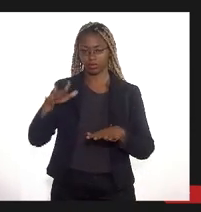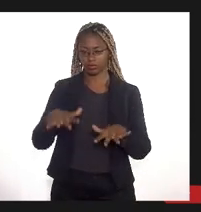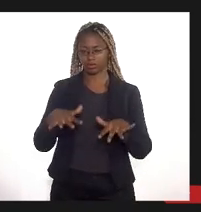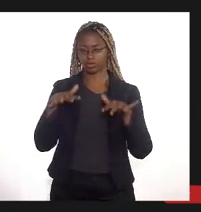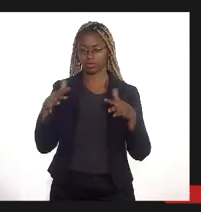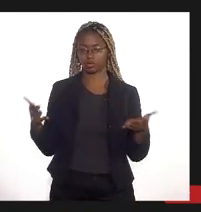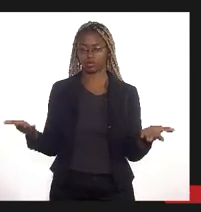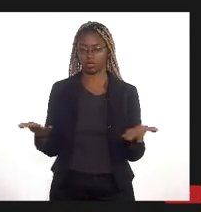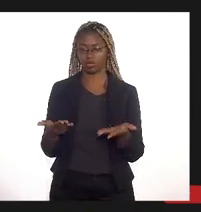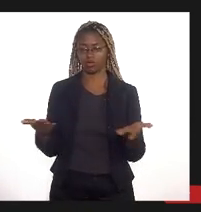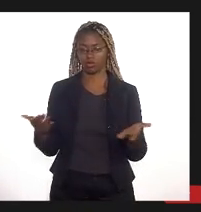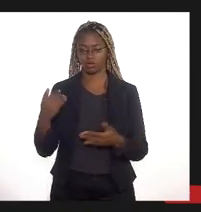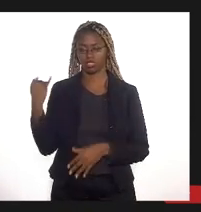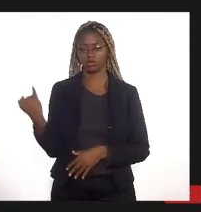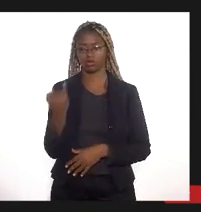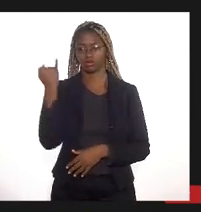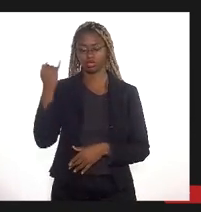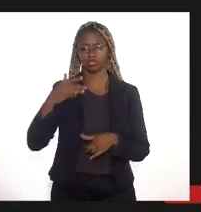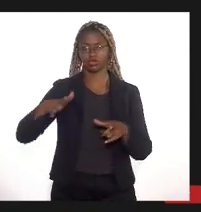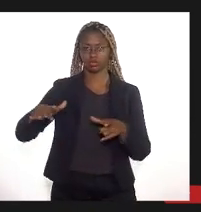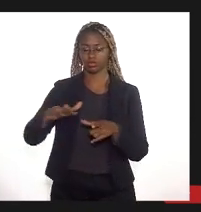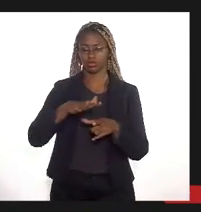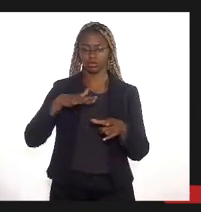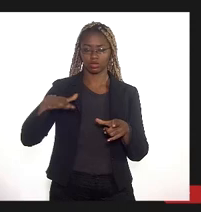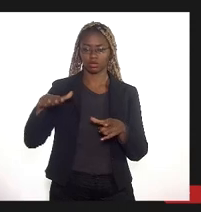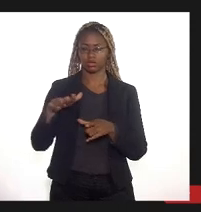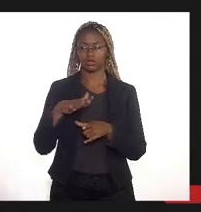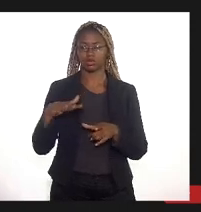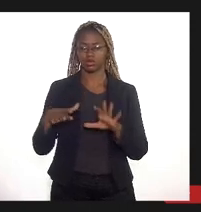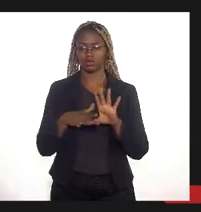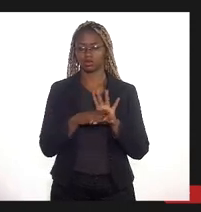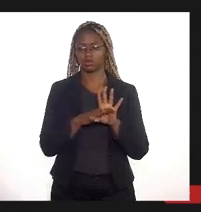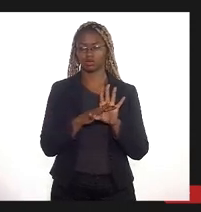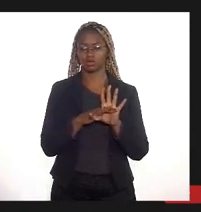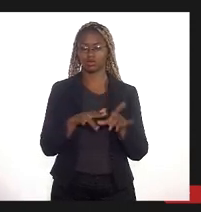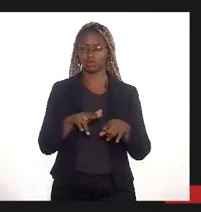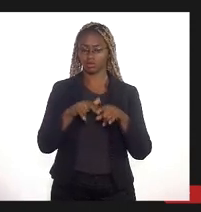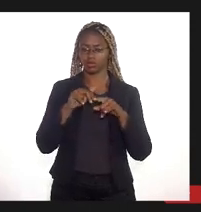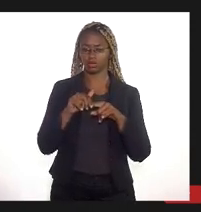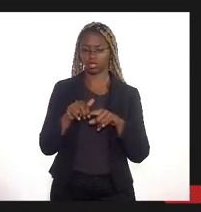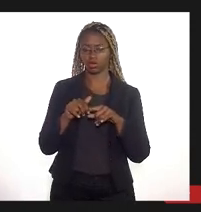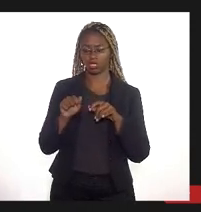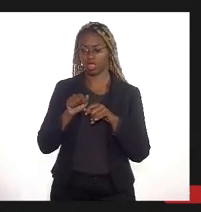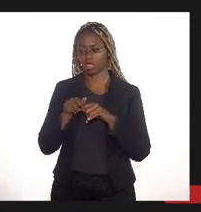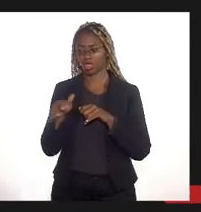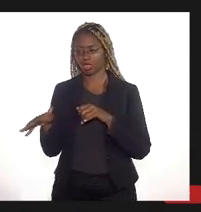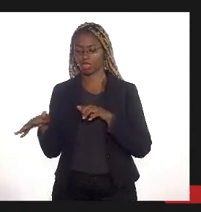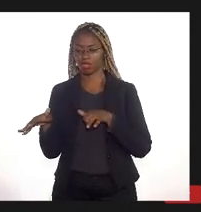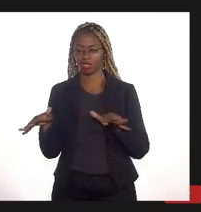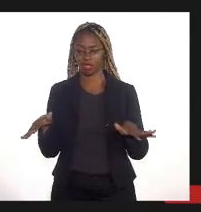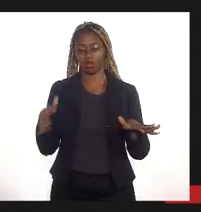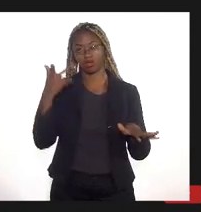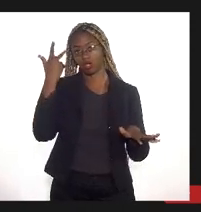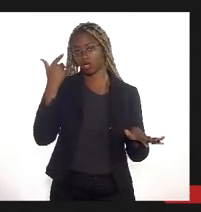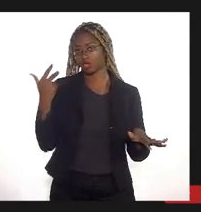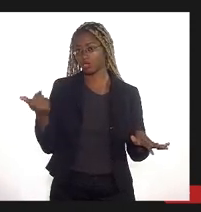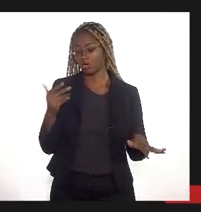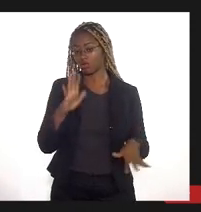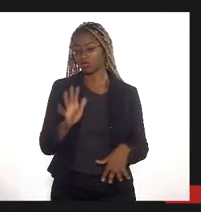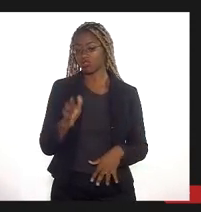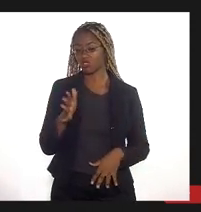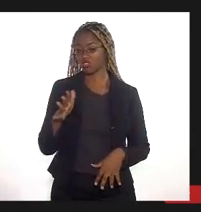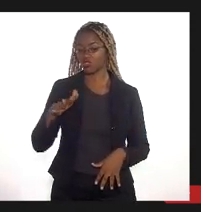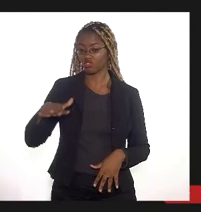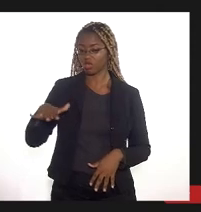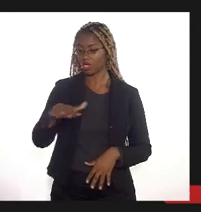uma área de extrema importância para o meio ambiente de Duque de Caxias por ser uma área de transbordo por ser um poder natural que já era uma